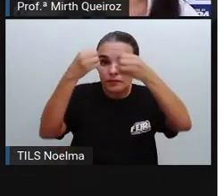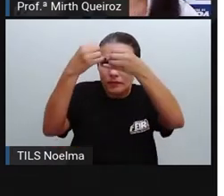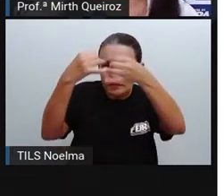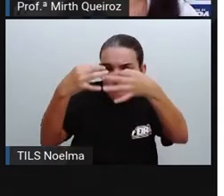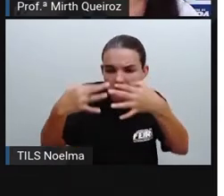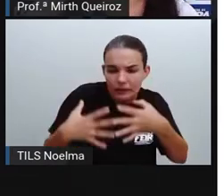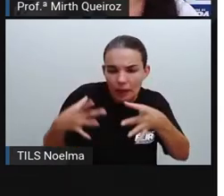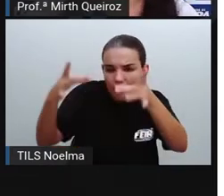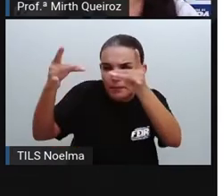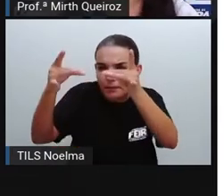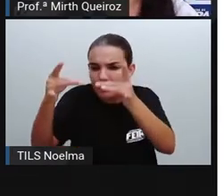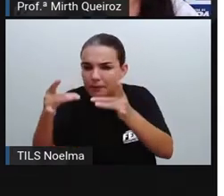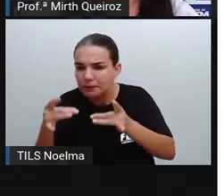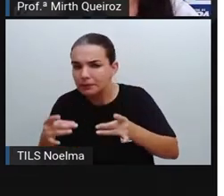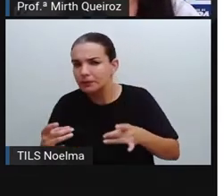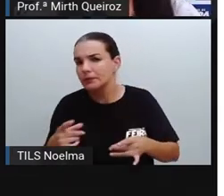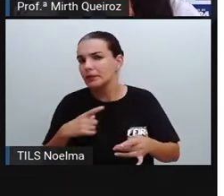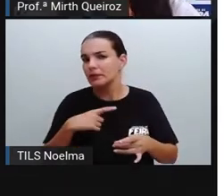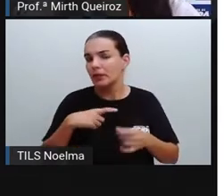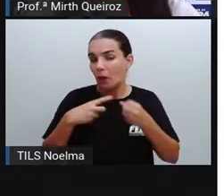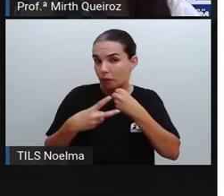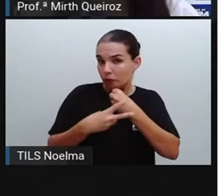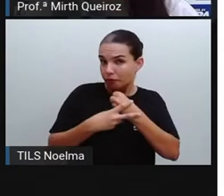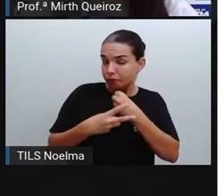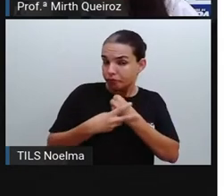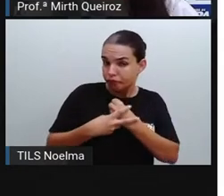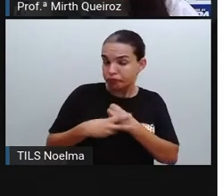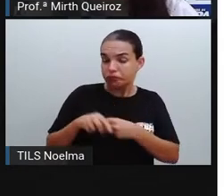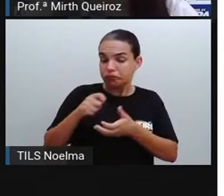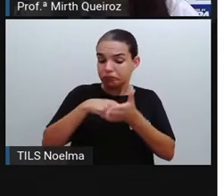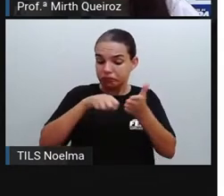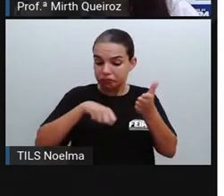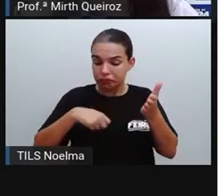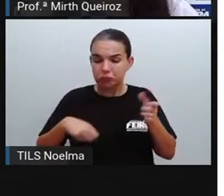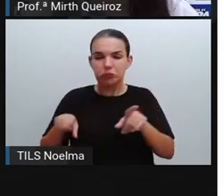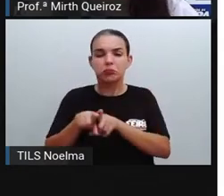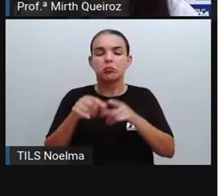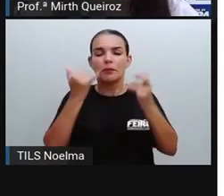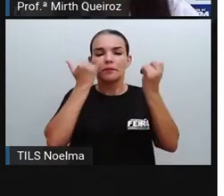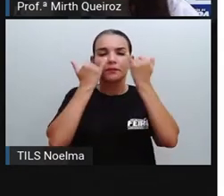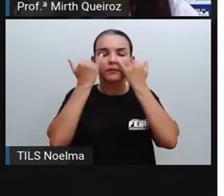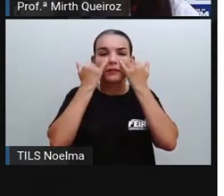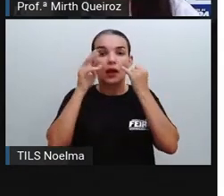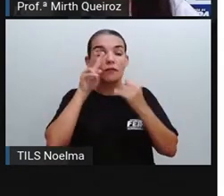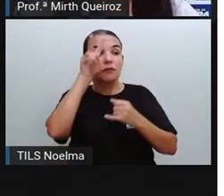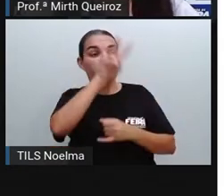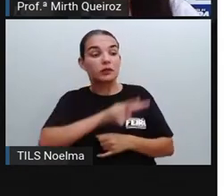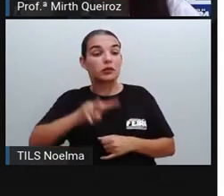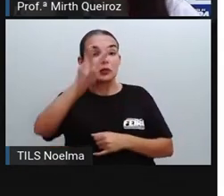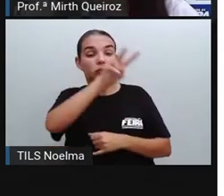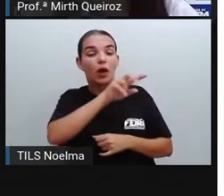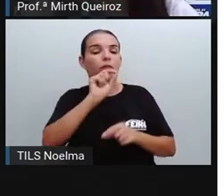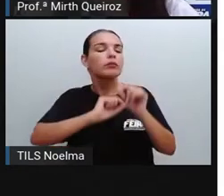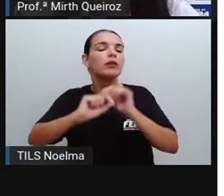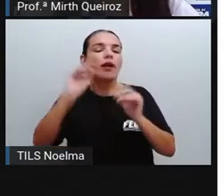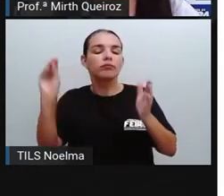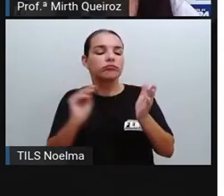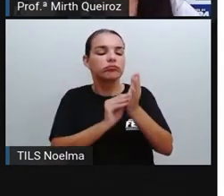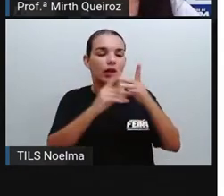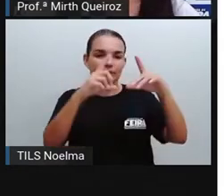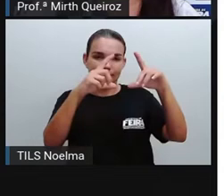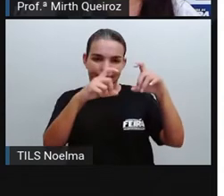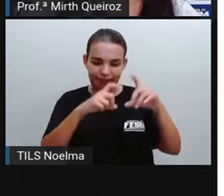verbais, que é aquela parte escrita, com as informações visuais, que neste caso são